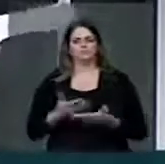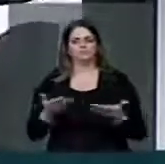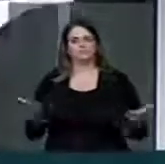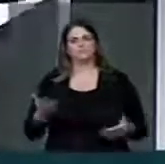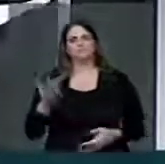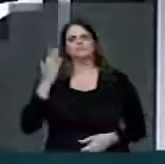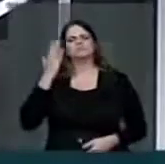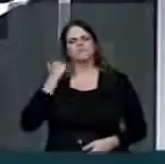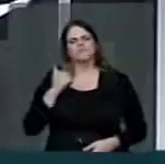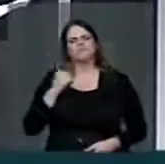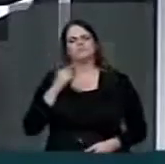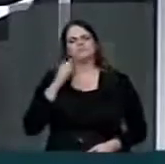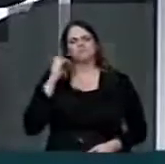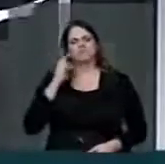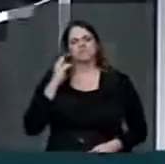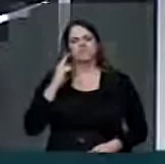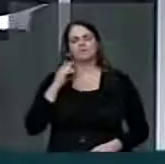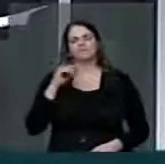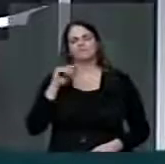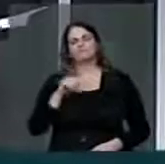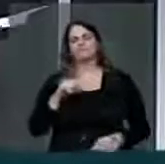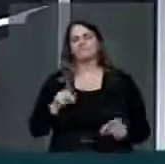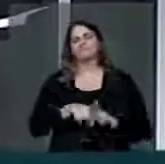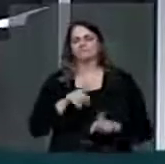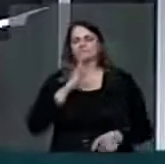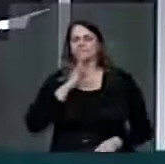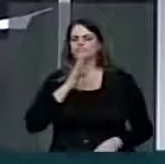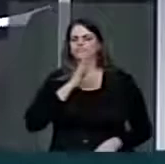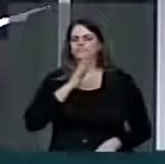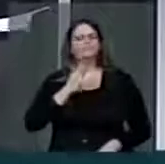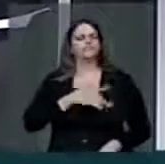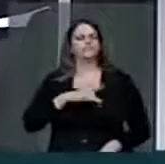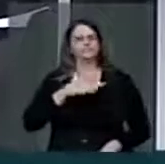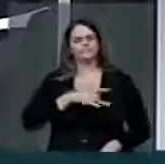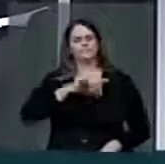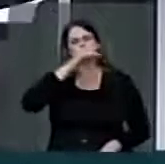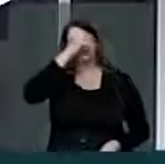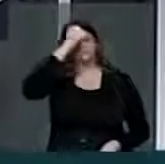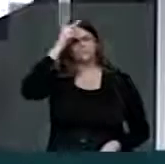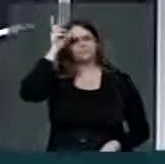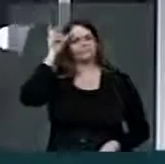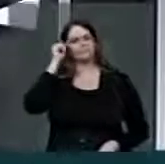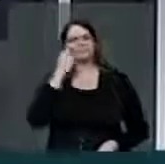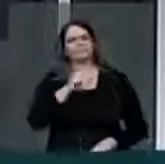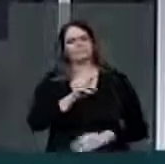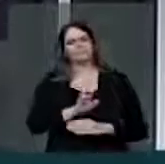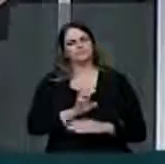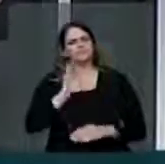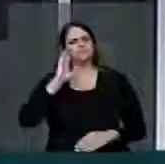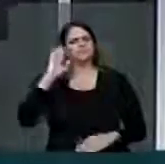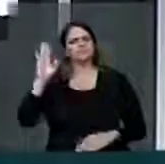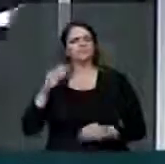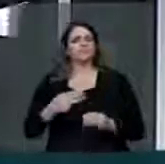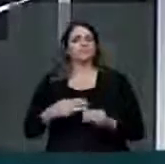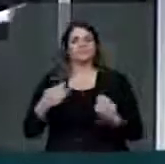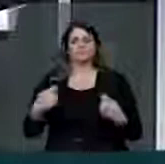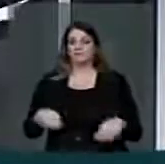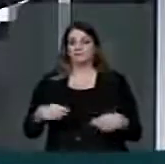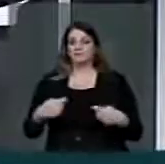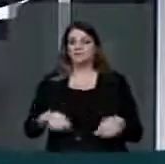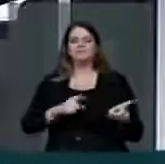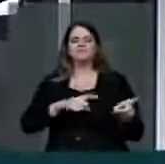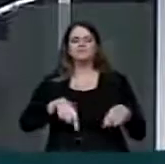acontece comigo, com vossa excelência também acontece isso. Coitados prefeitos do Estado, de vossa excelência, principalmente os municípios que dependem muito da